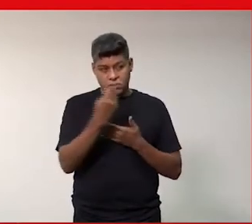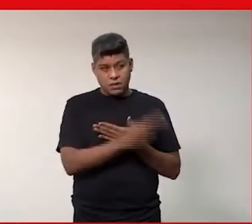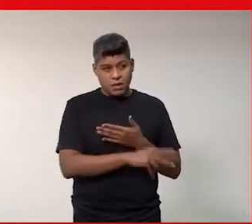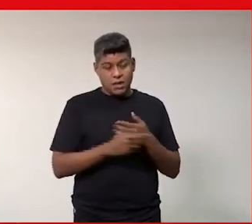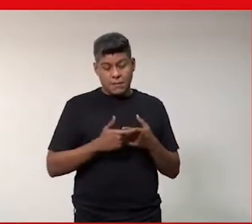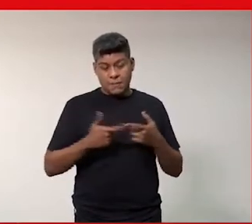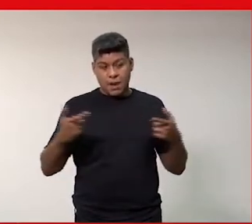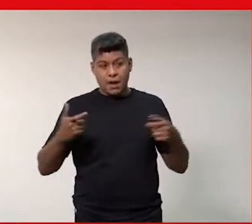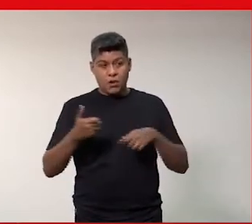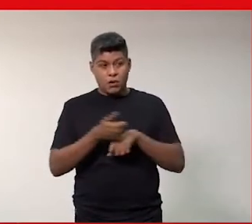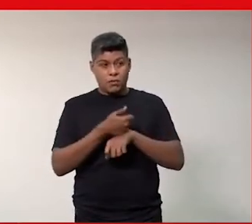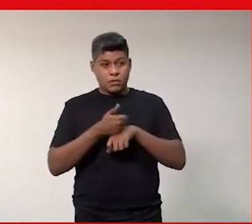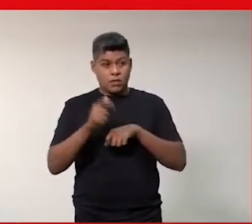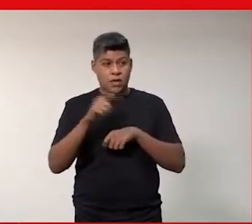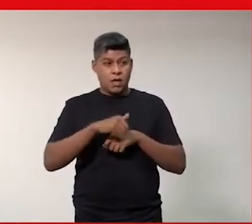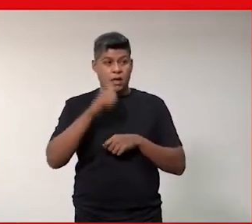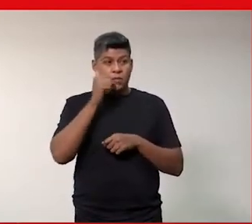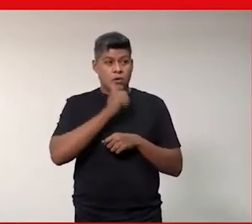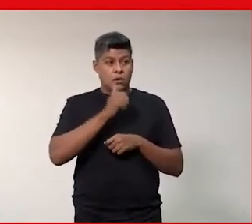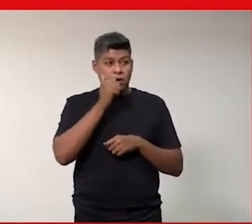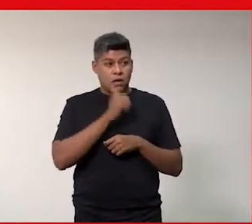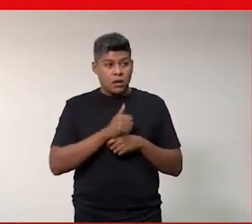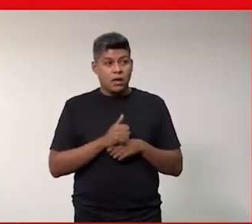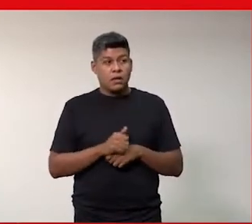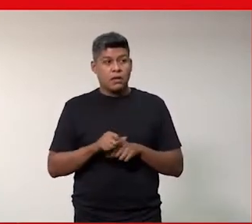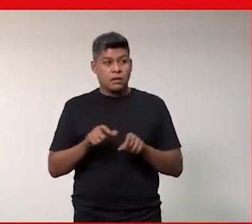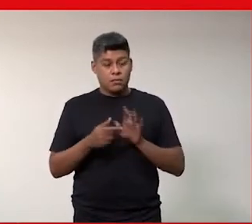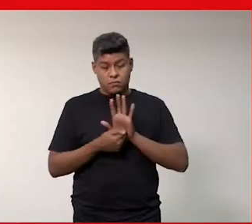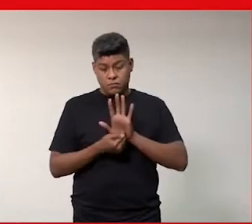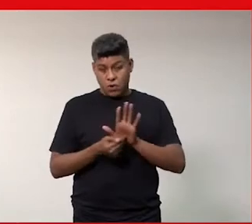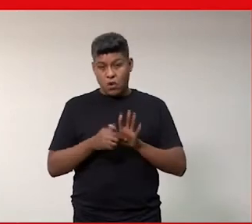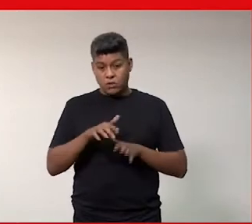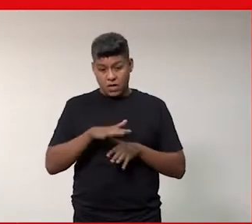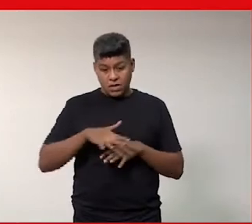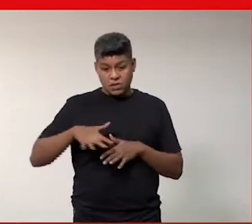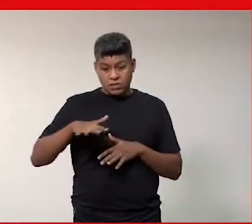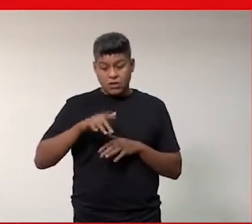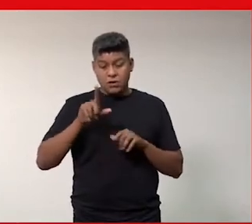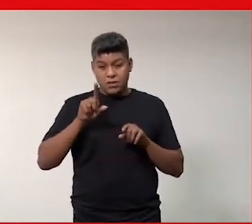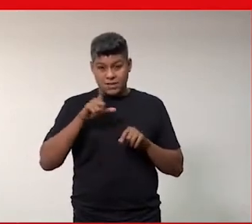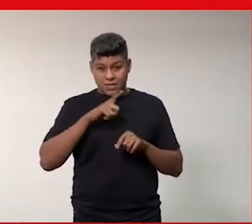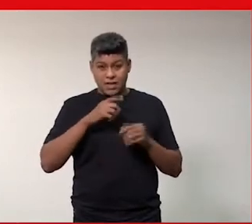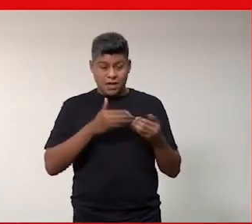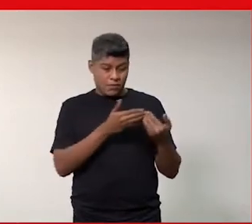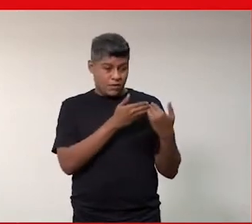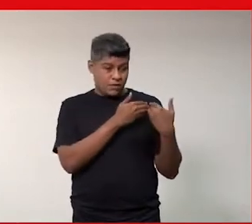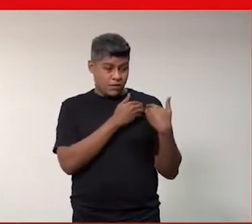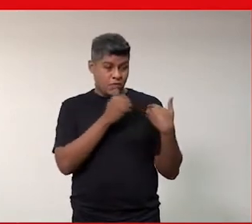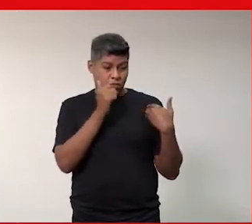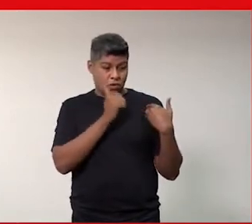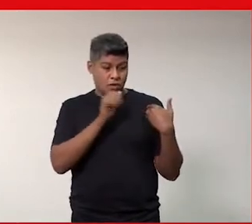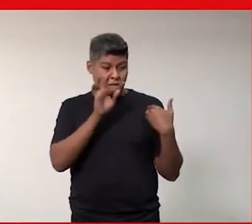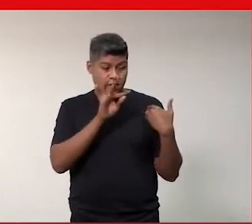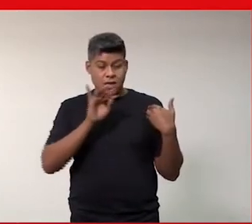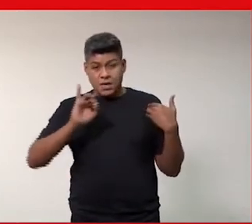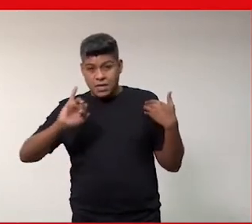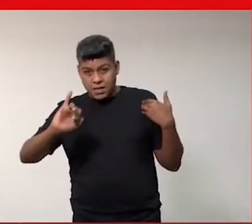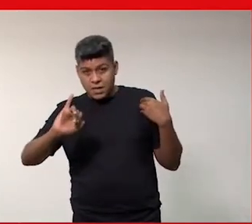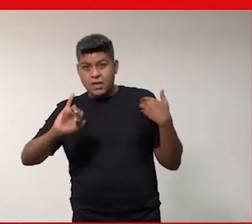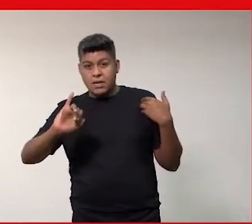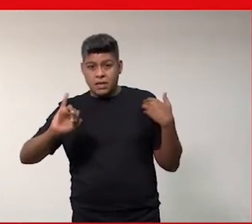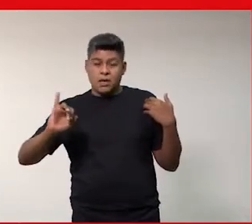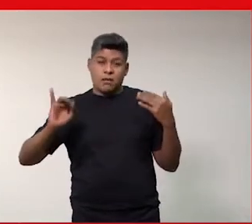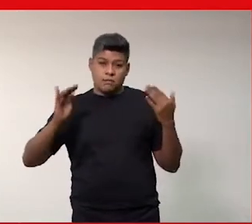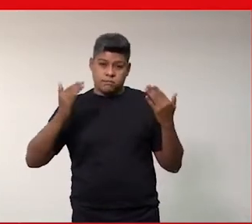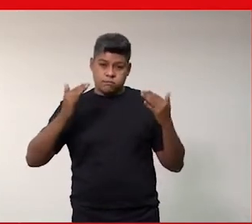profissionais são mulheres mas também mostrou dados que mostram que na região a representatividade de mulheres no mercado de TI tem caído